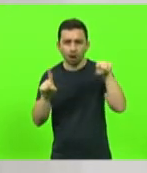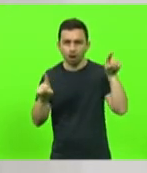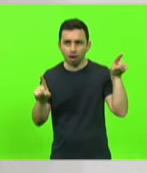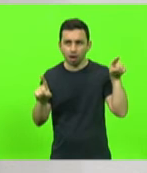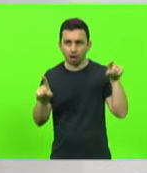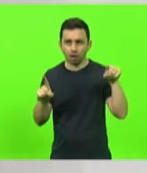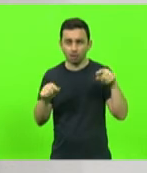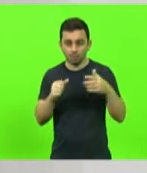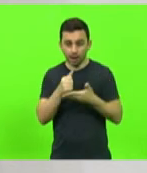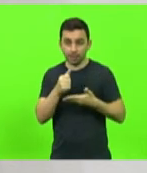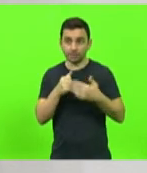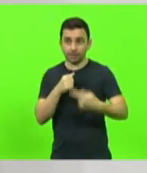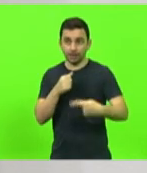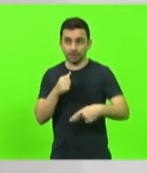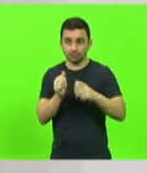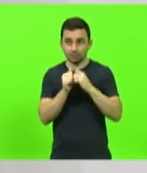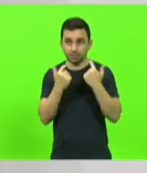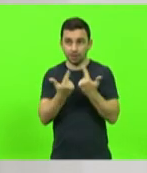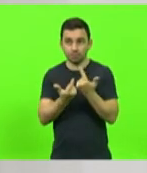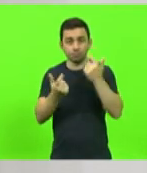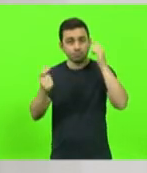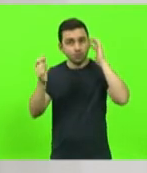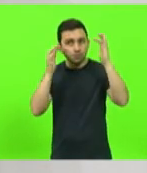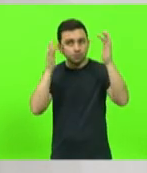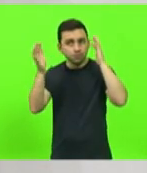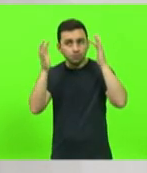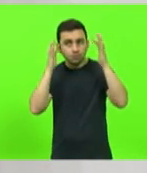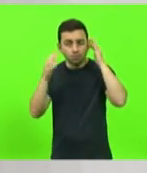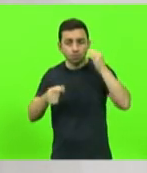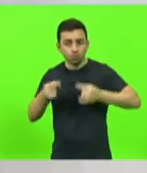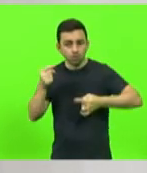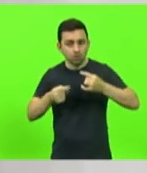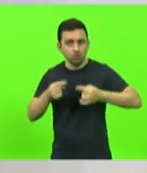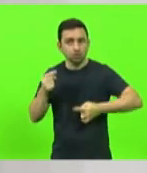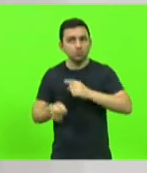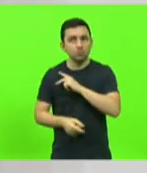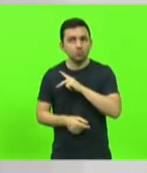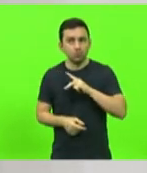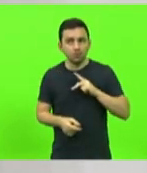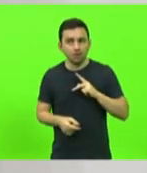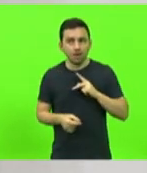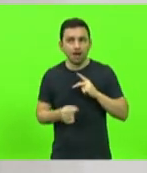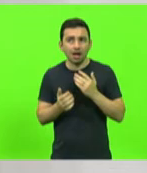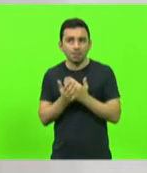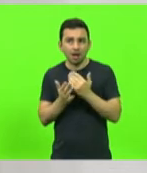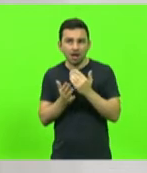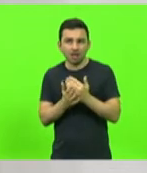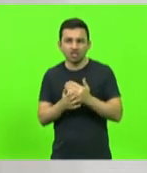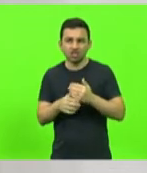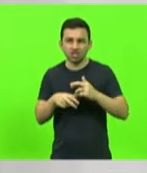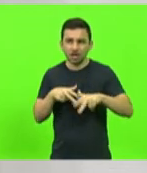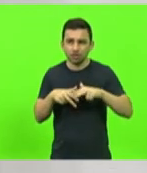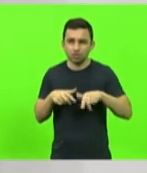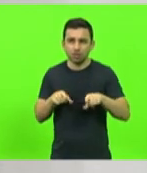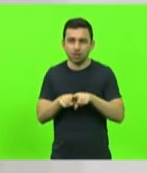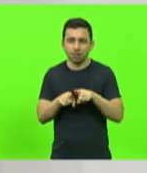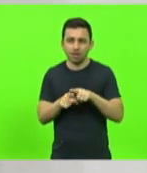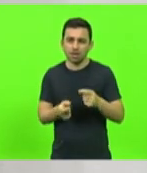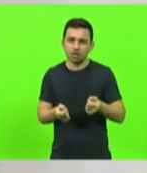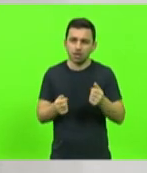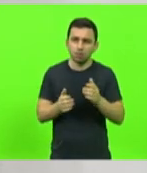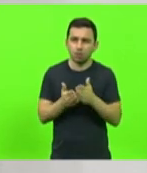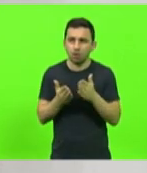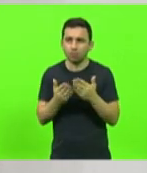casa, para poder pensar políticas públicas, tenham, além do recorte de gênero e classe, o também racial.